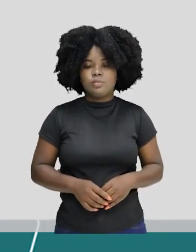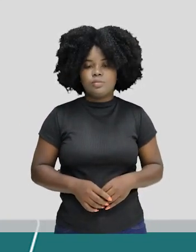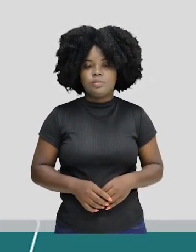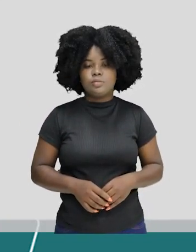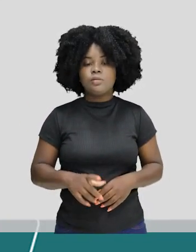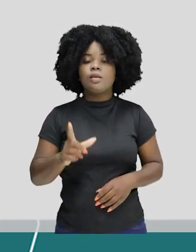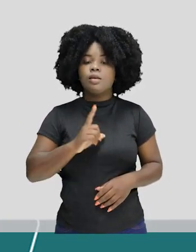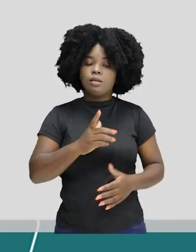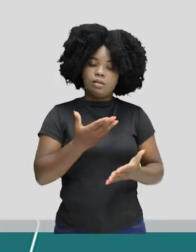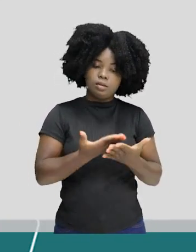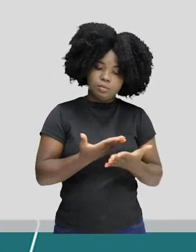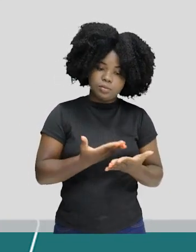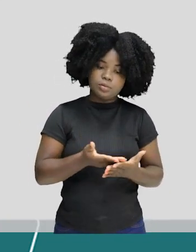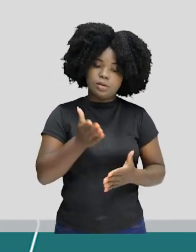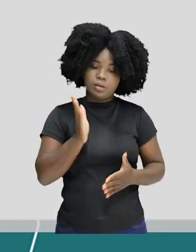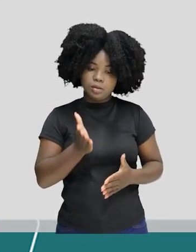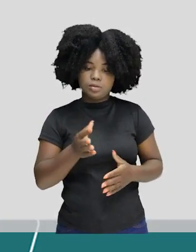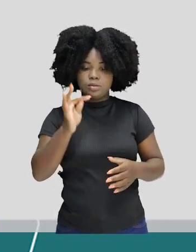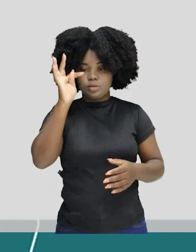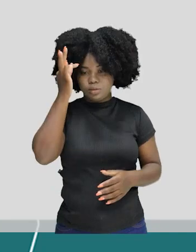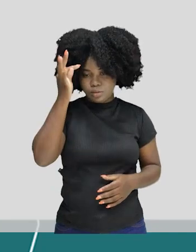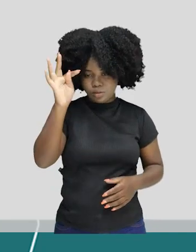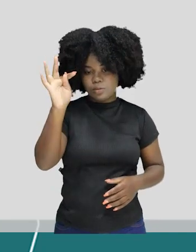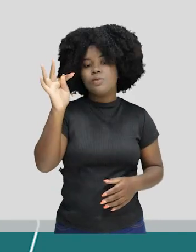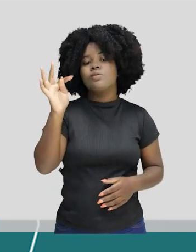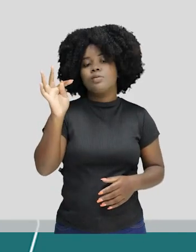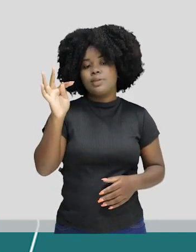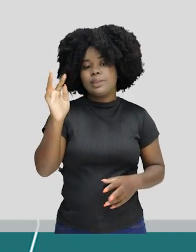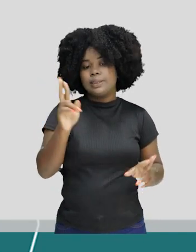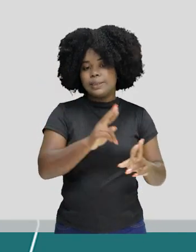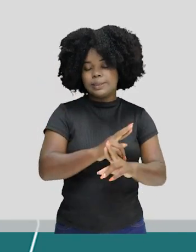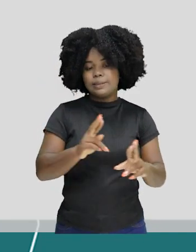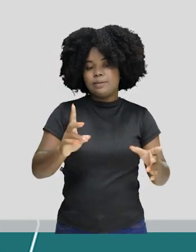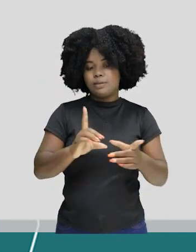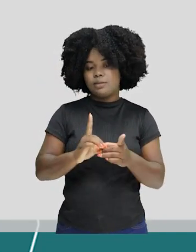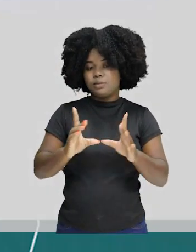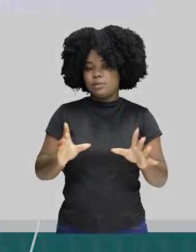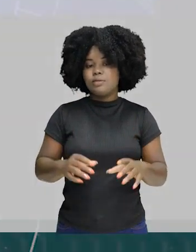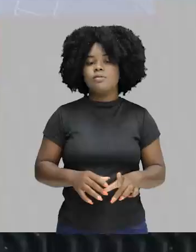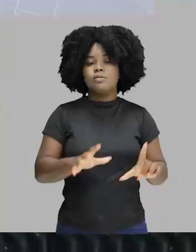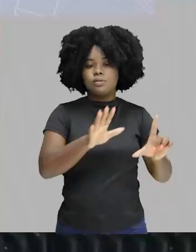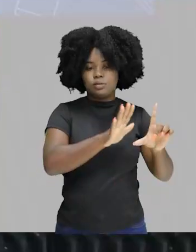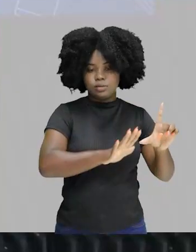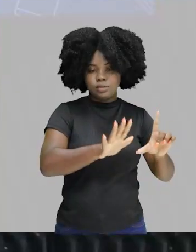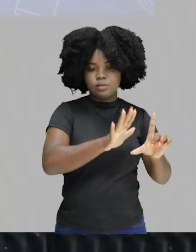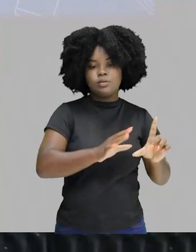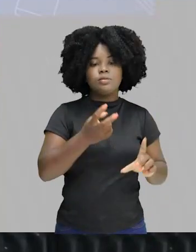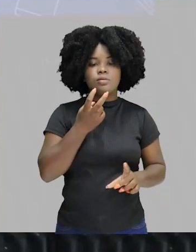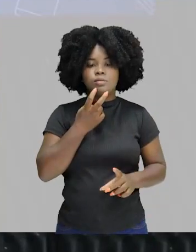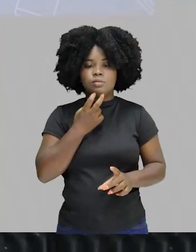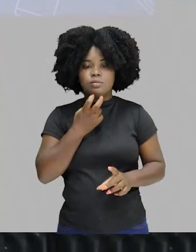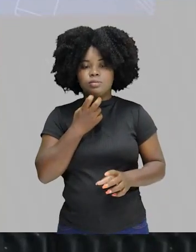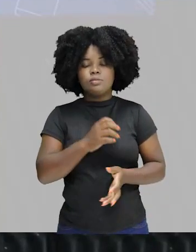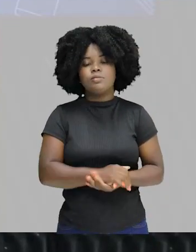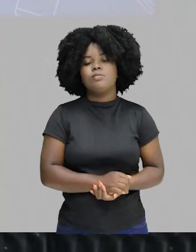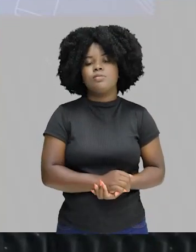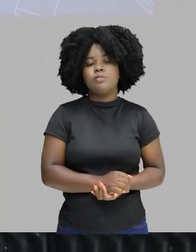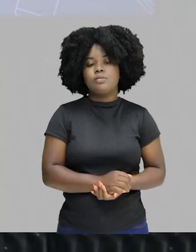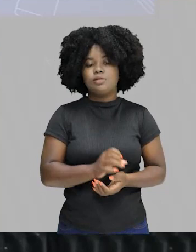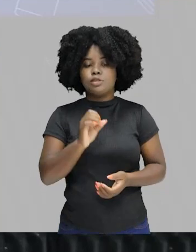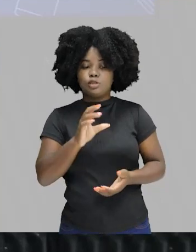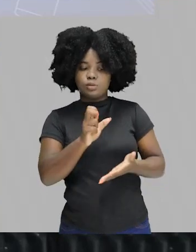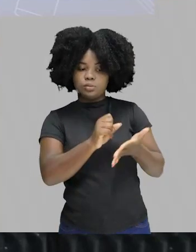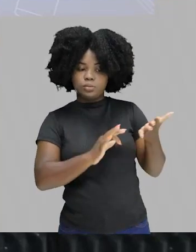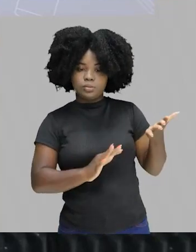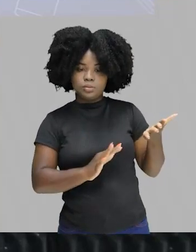temos aulas teóricas sobre isso. Vai lá na plataforma, Gonçalves Dias, não temos somente